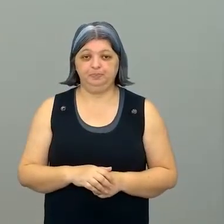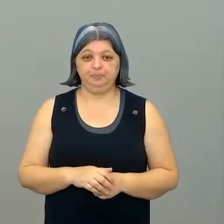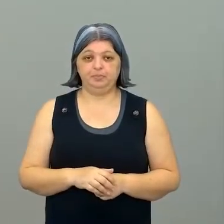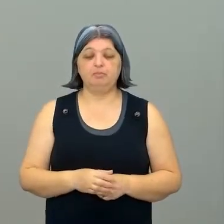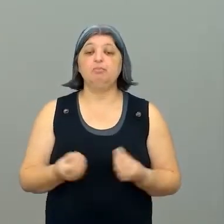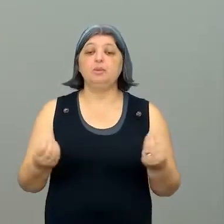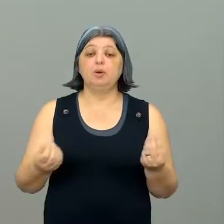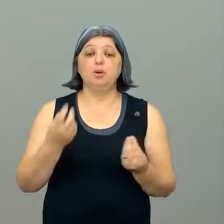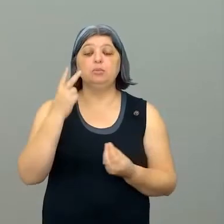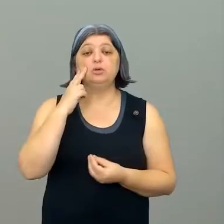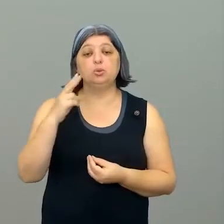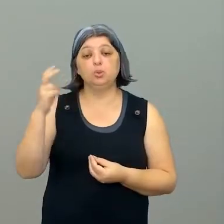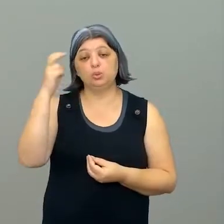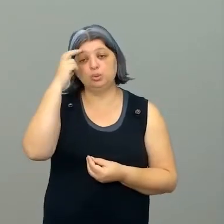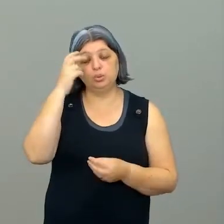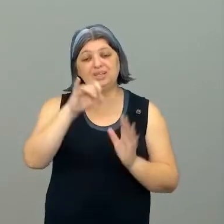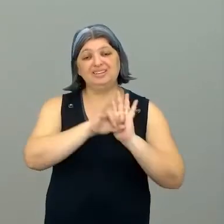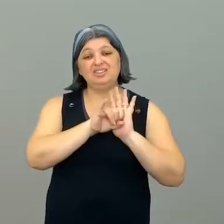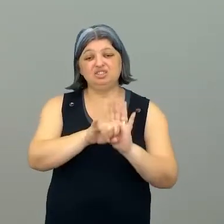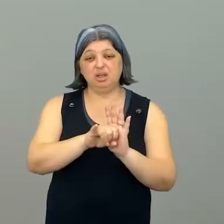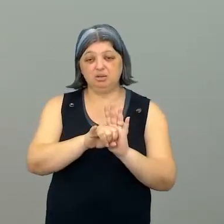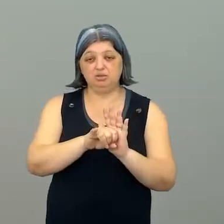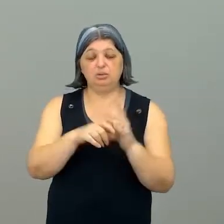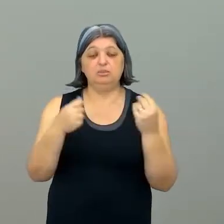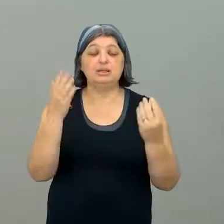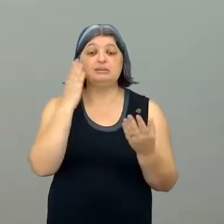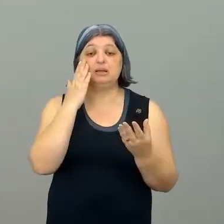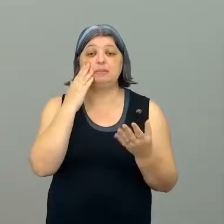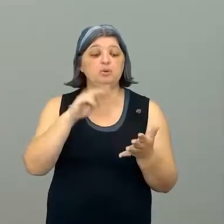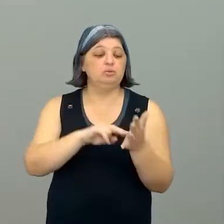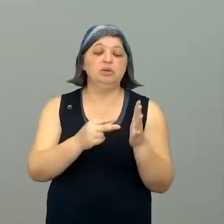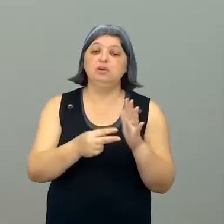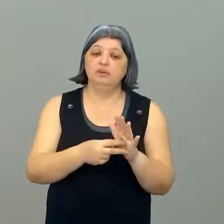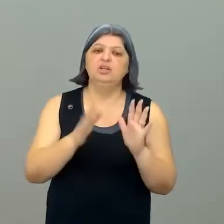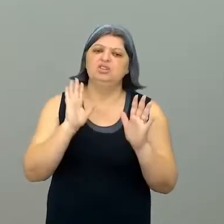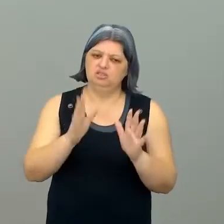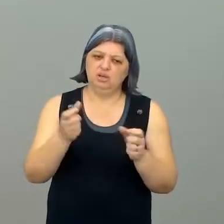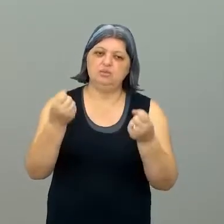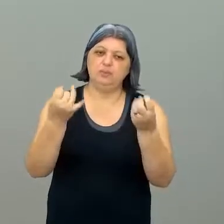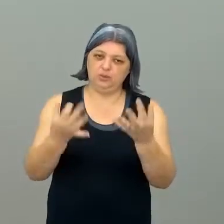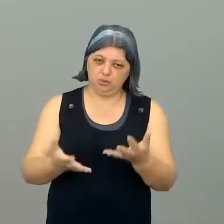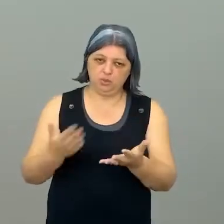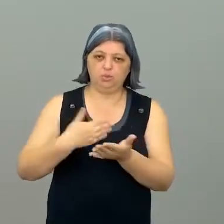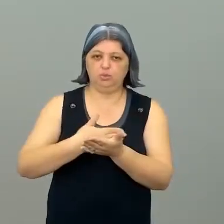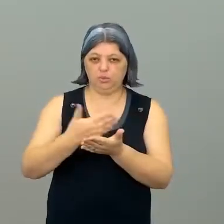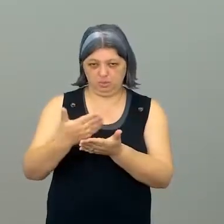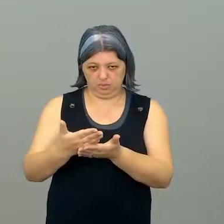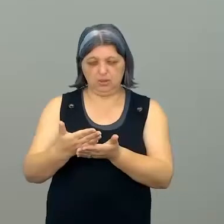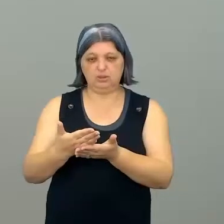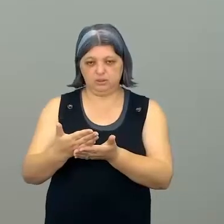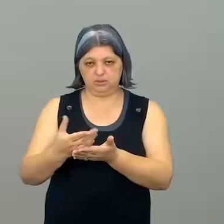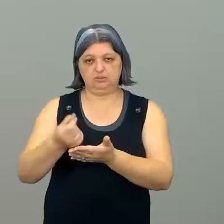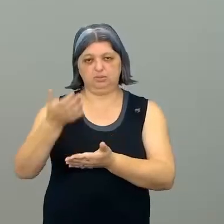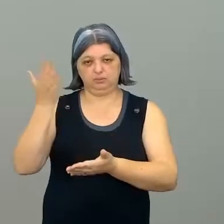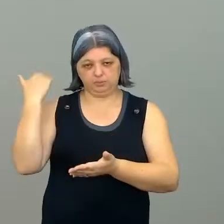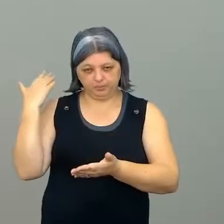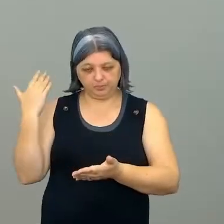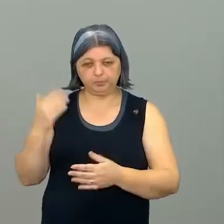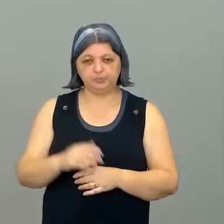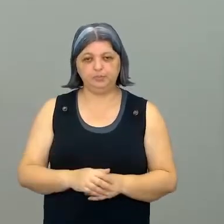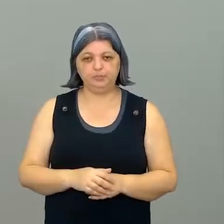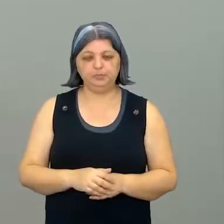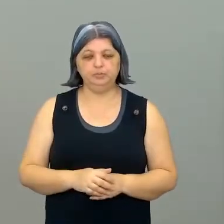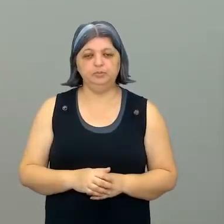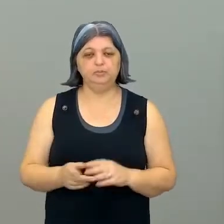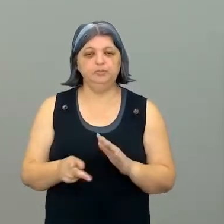cultura e identidade. Então, a gente falou, desde o começo, né, a gente, a ideia, justamente, o nosso componente era falar